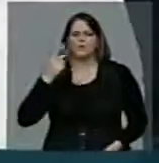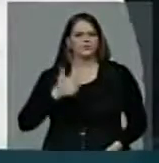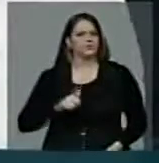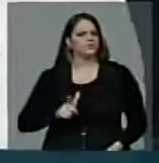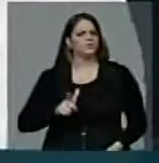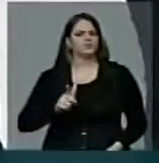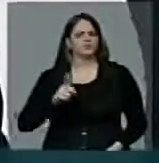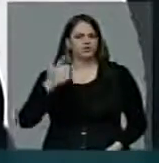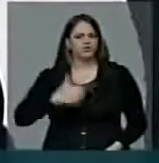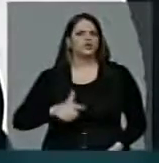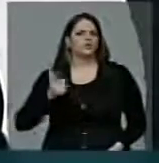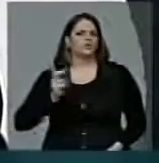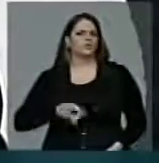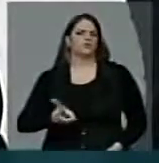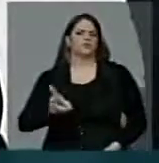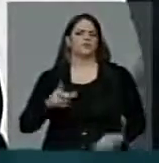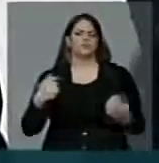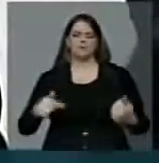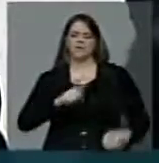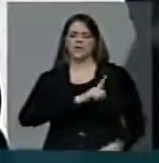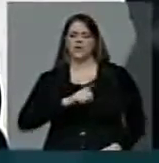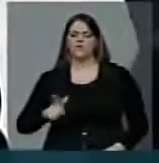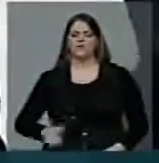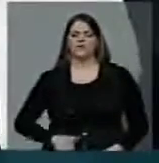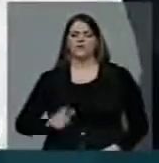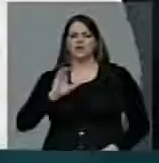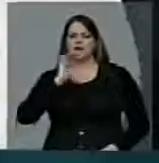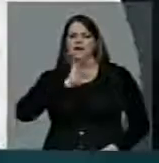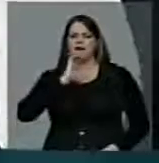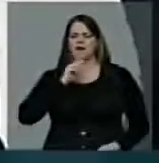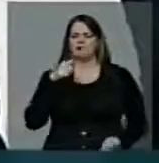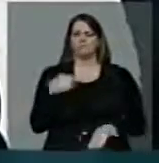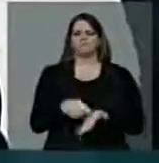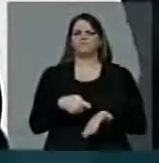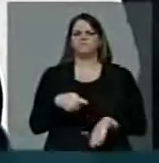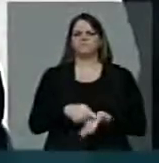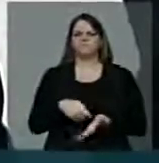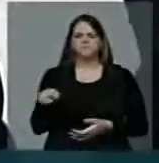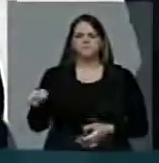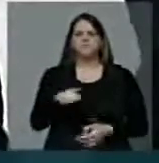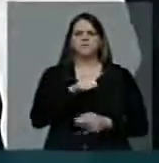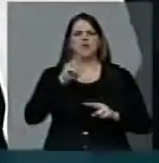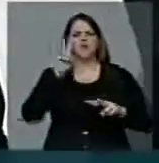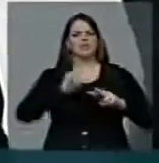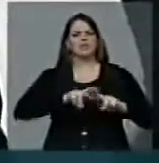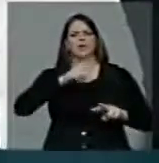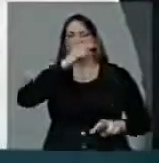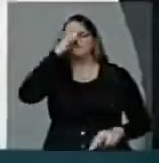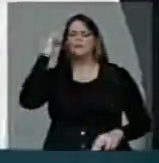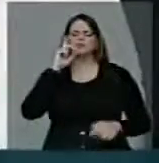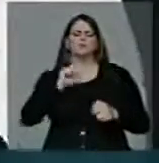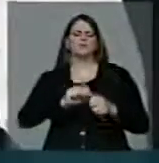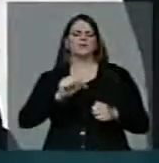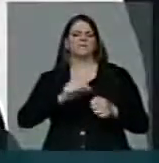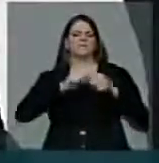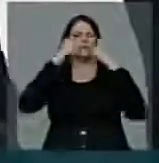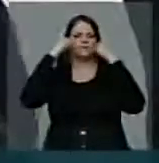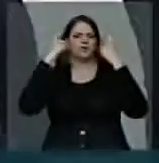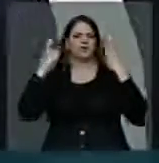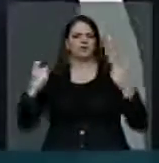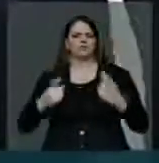É o governador de Santa Catarina proceder a uma investigação rigorosa, colocar na cadeia essa pessoa que fez essa violência.